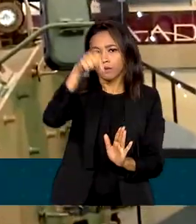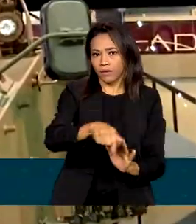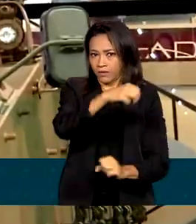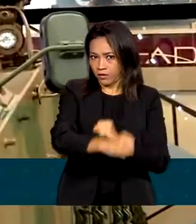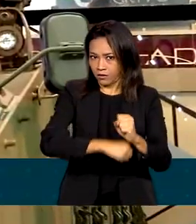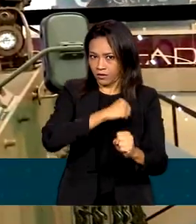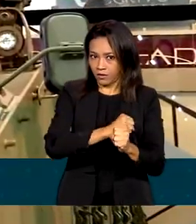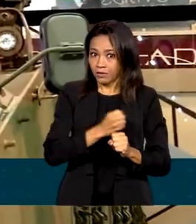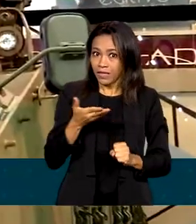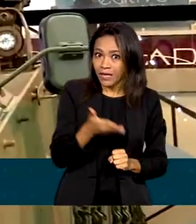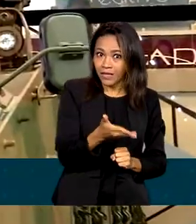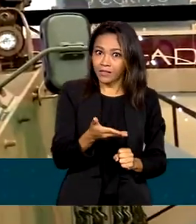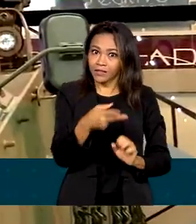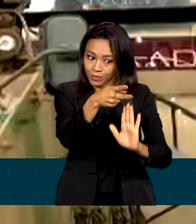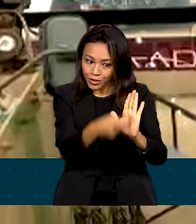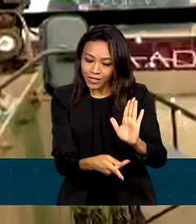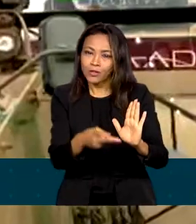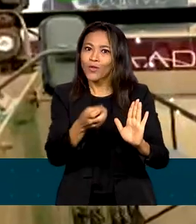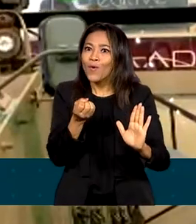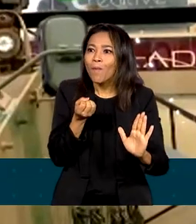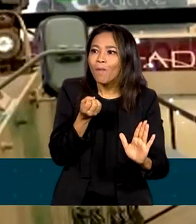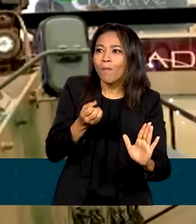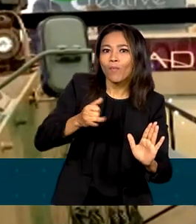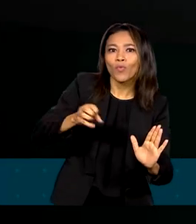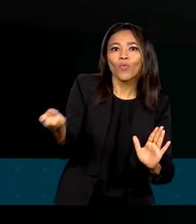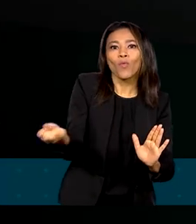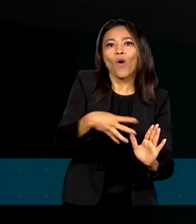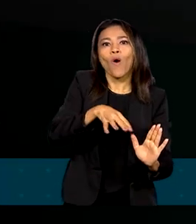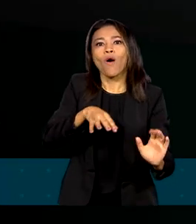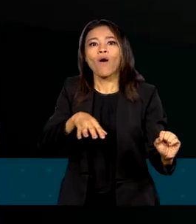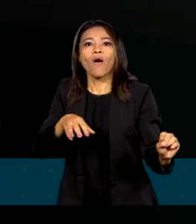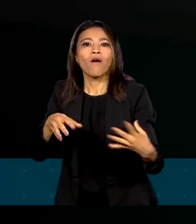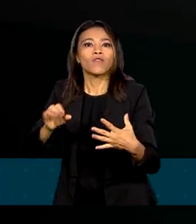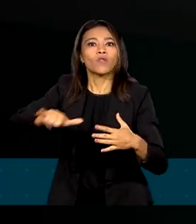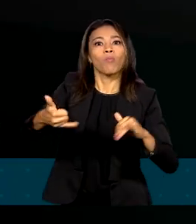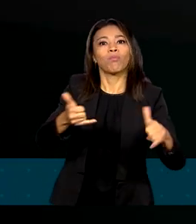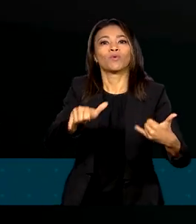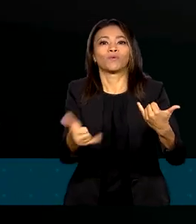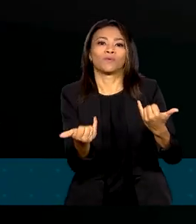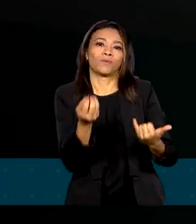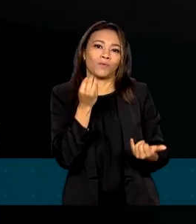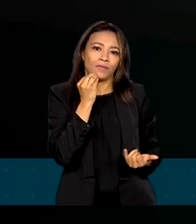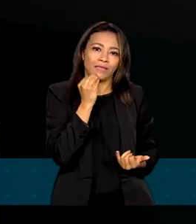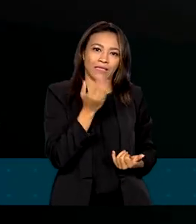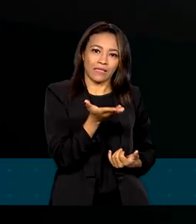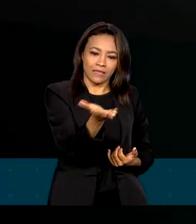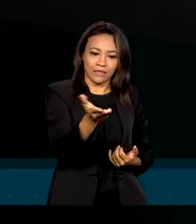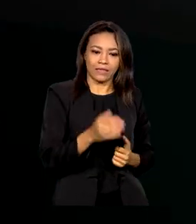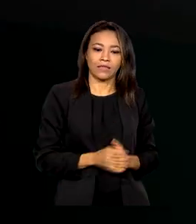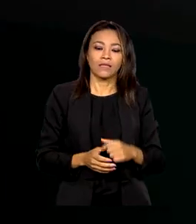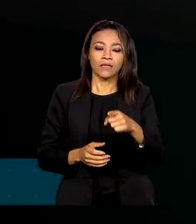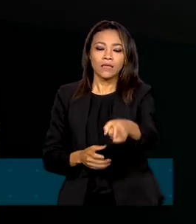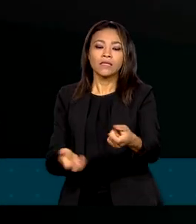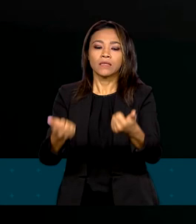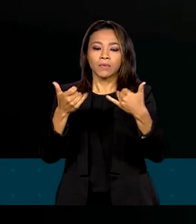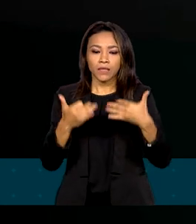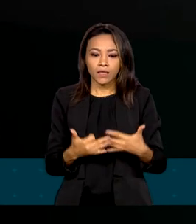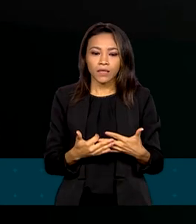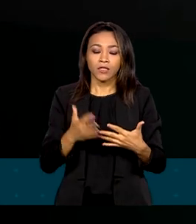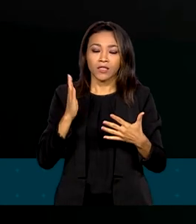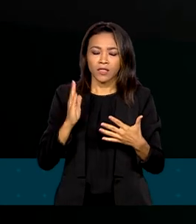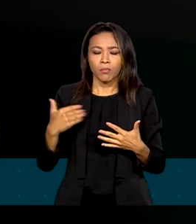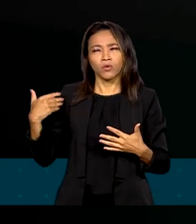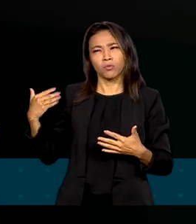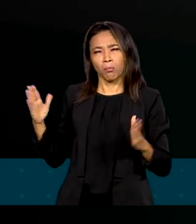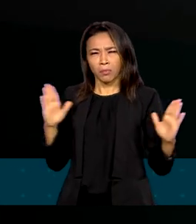e que devem gerar novas oportunidades. Nós acabamos de consolidar a recomposição, depois de um